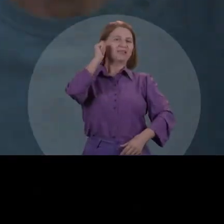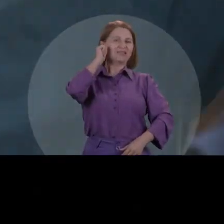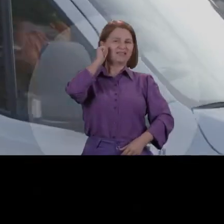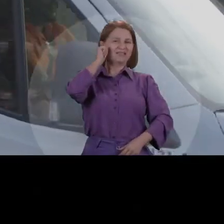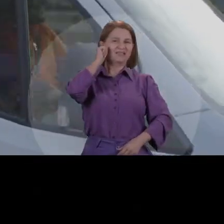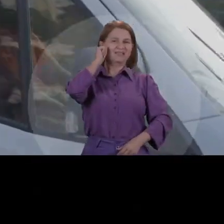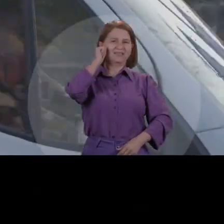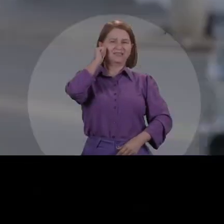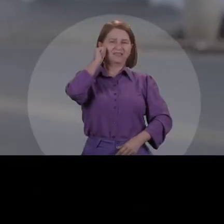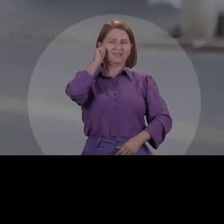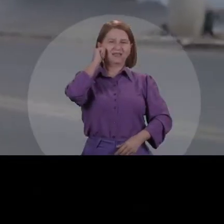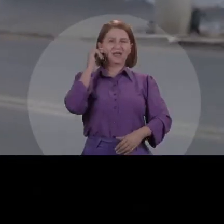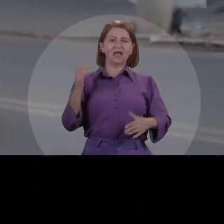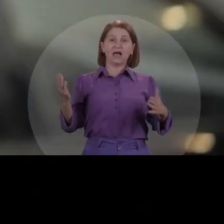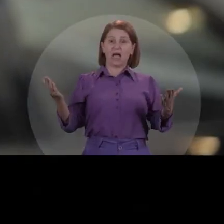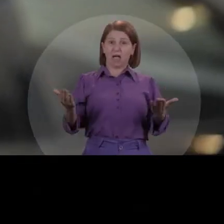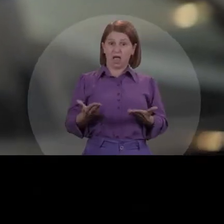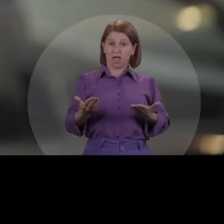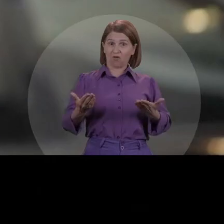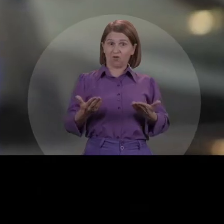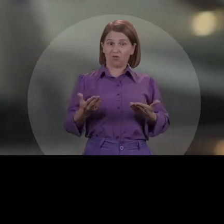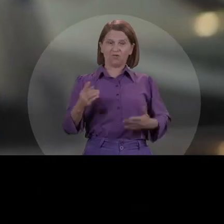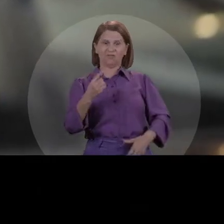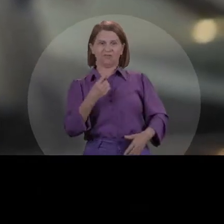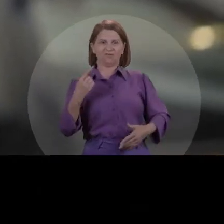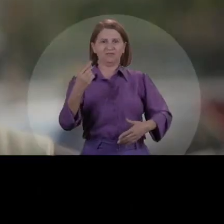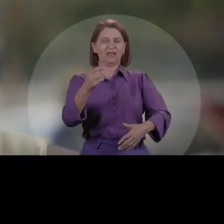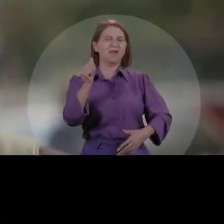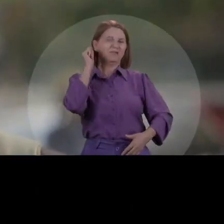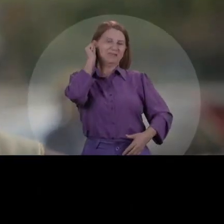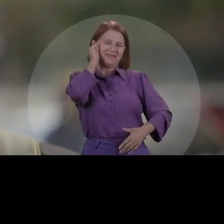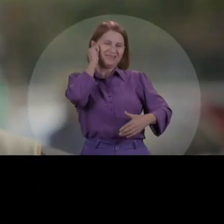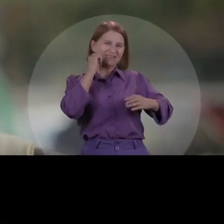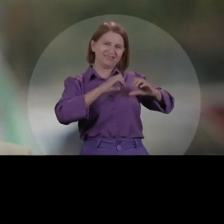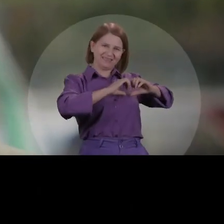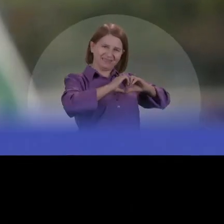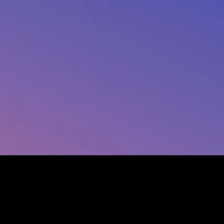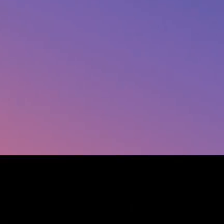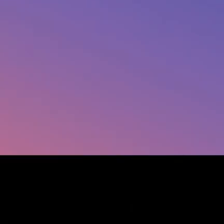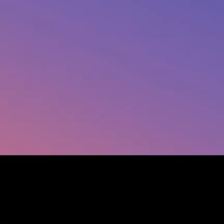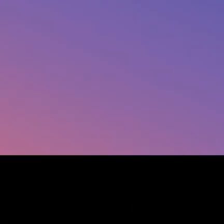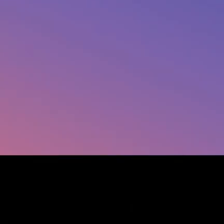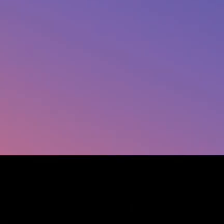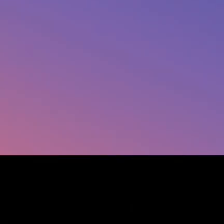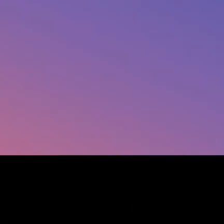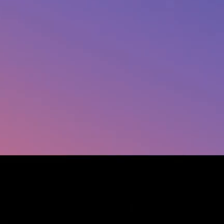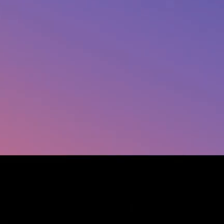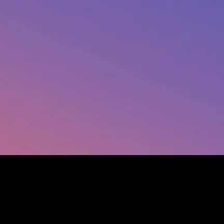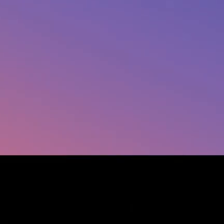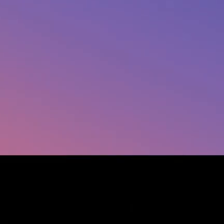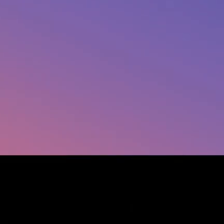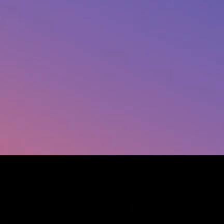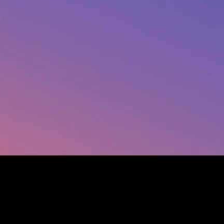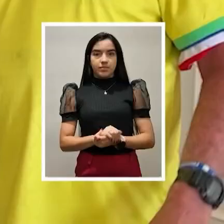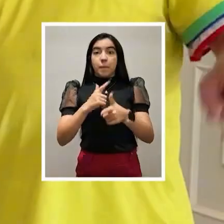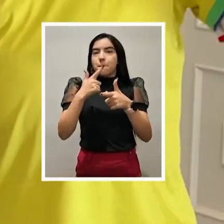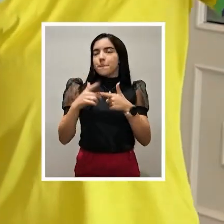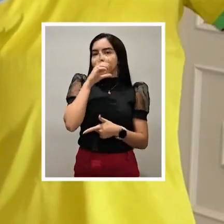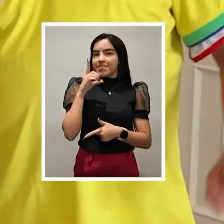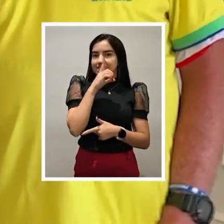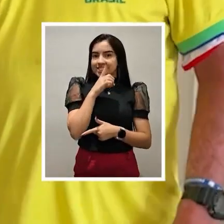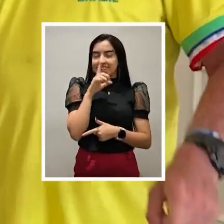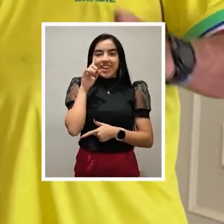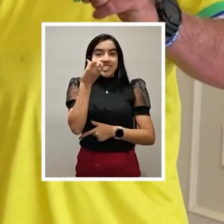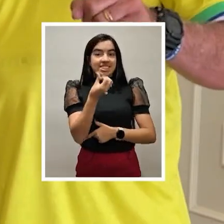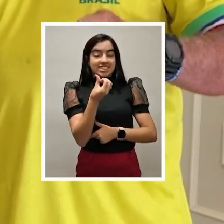Adriana... Adriana no peito e no coração. A minha e a nossa prefeita. Adriana. No